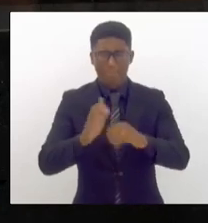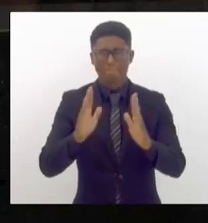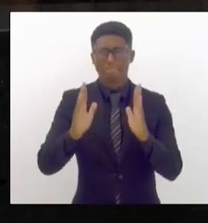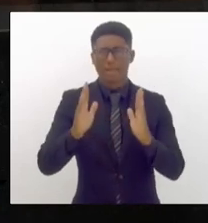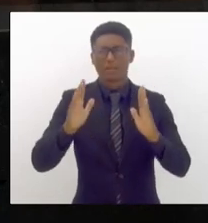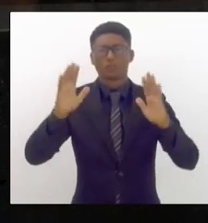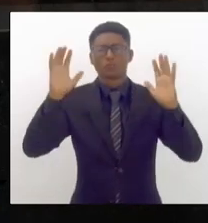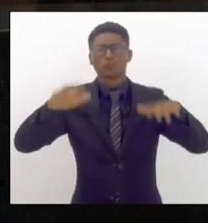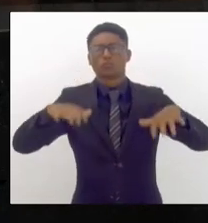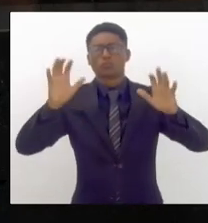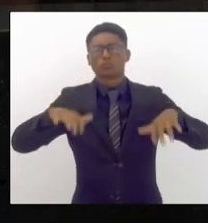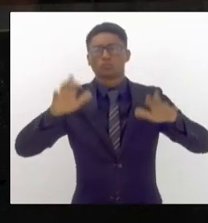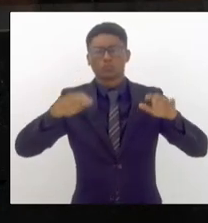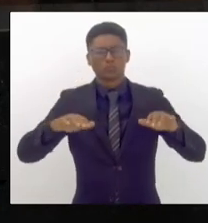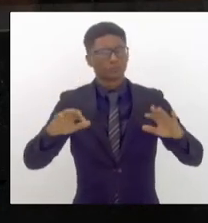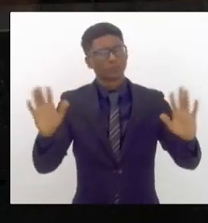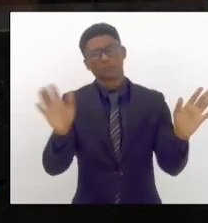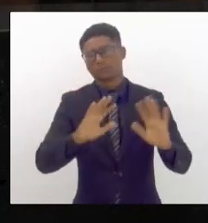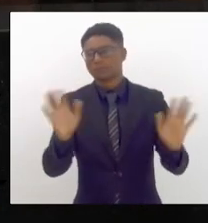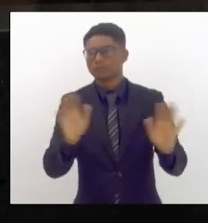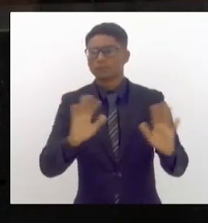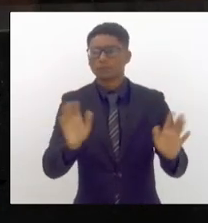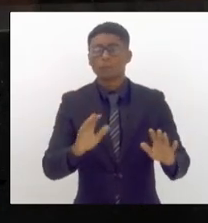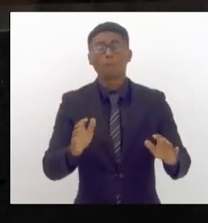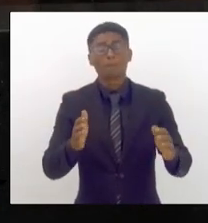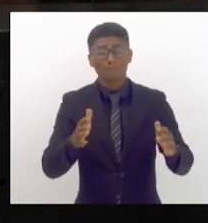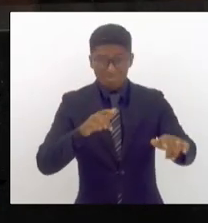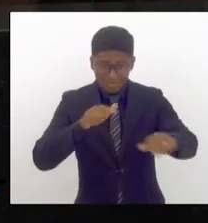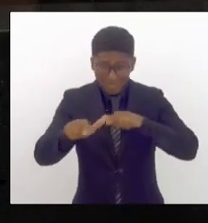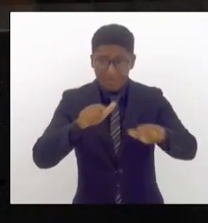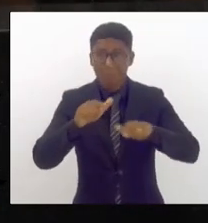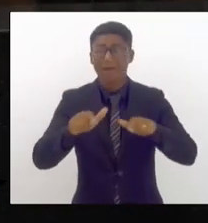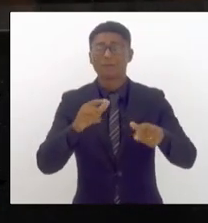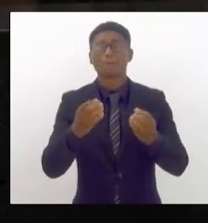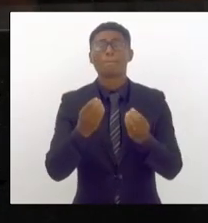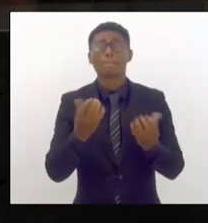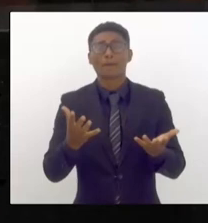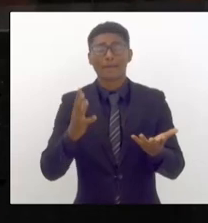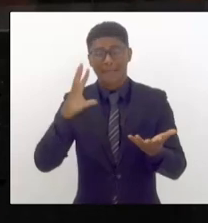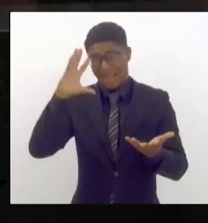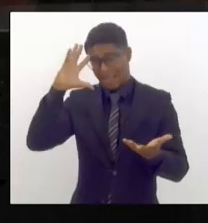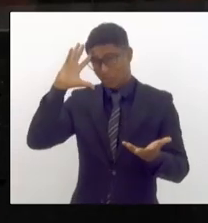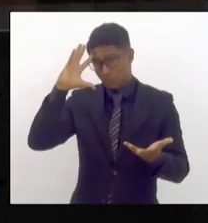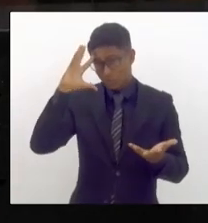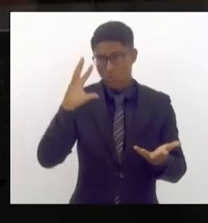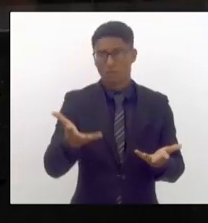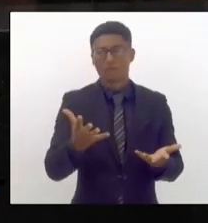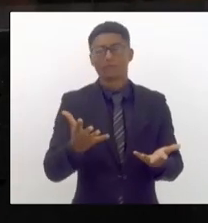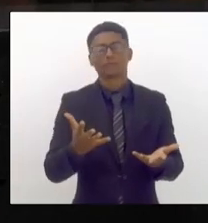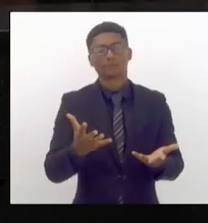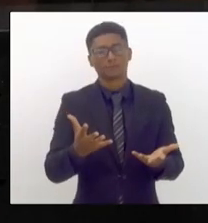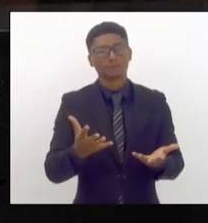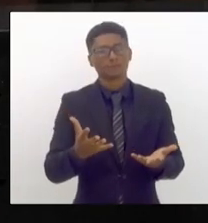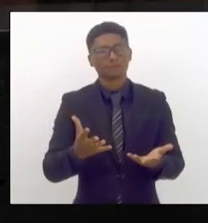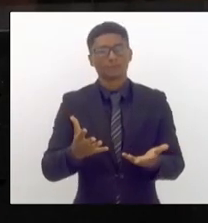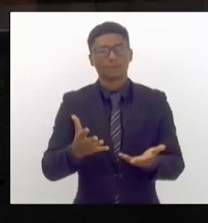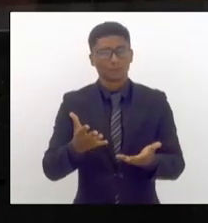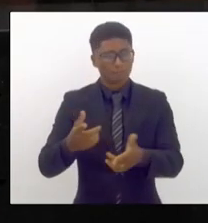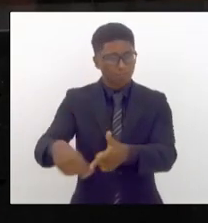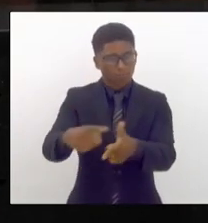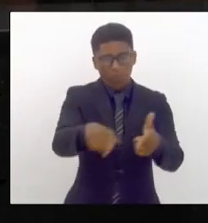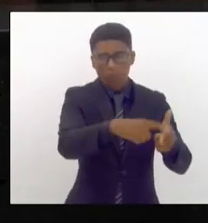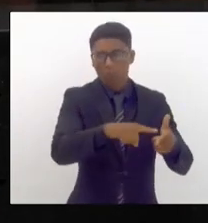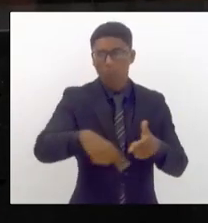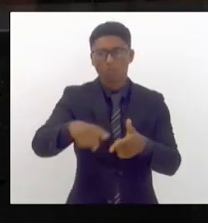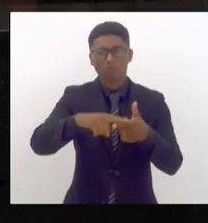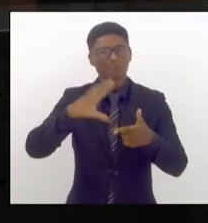tempos das enchentes mas que possa resolver de uma forma mais definitiva esses problemas que